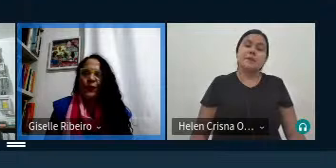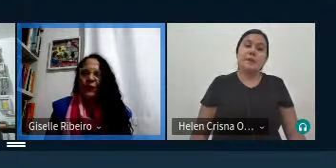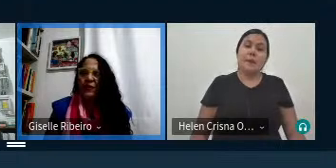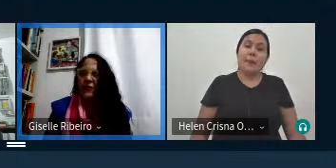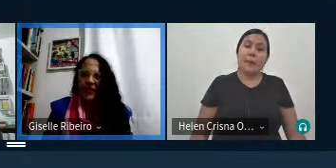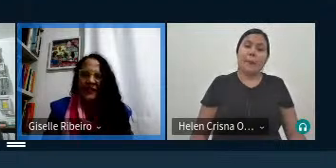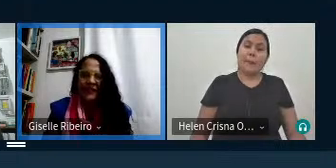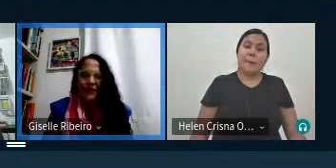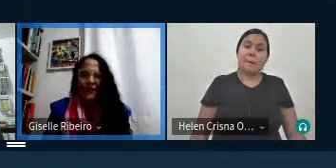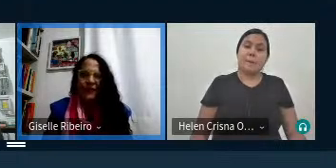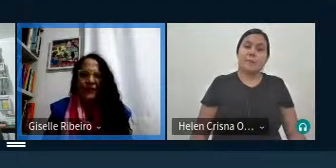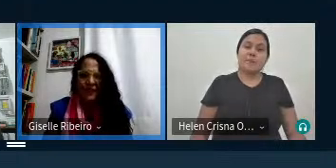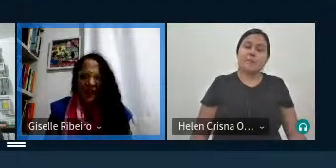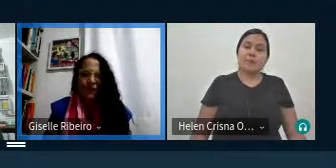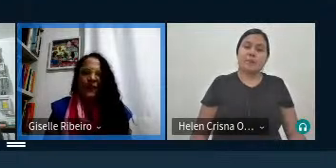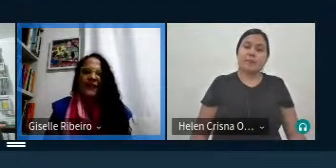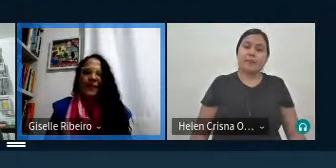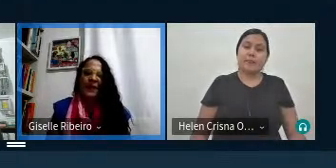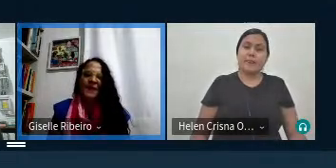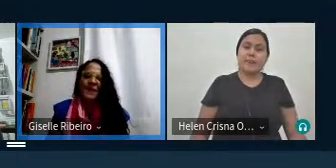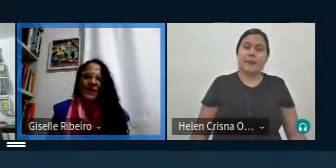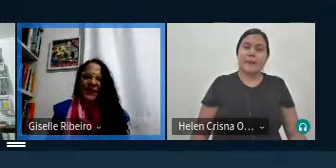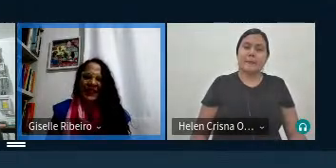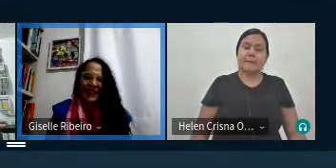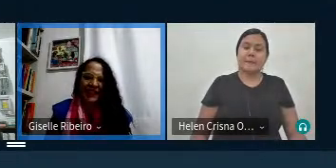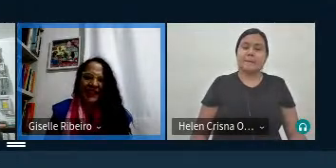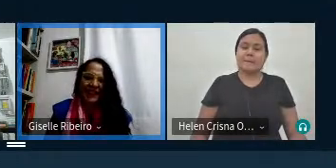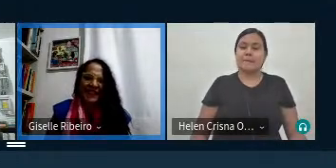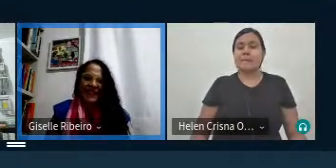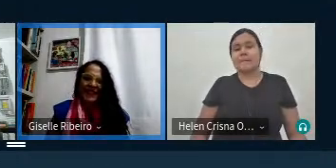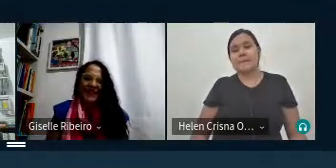eu não estou com o livro aqui senão a gente dava uma ida para